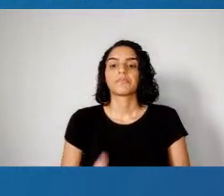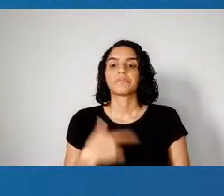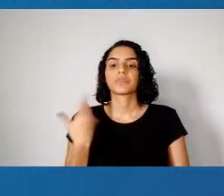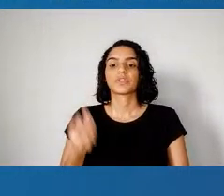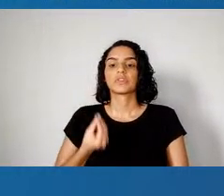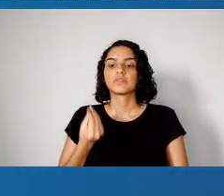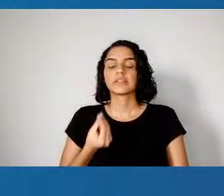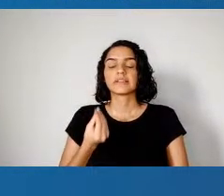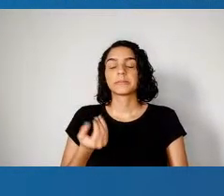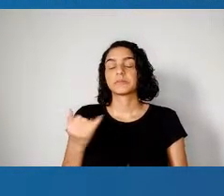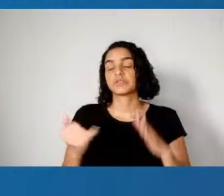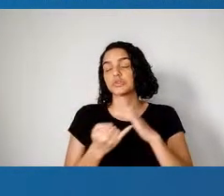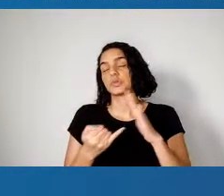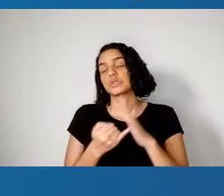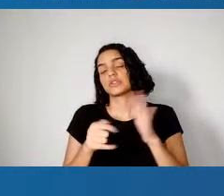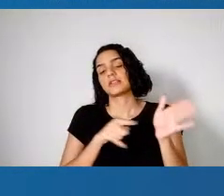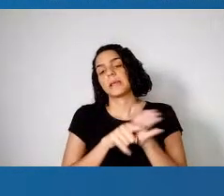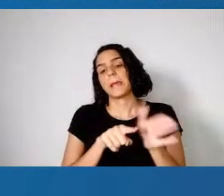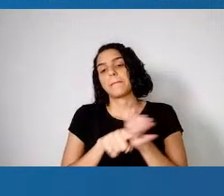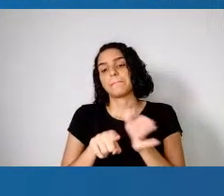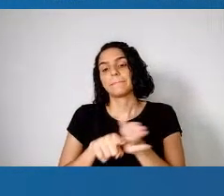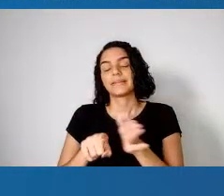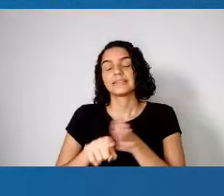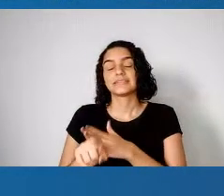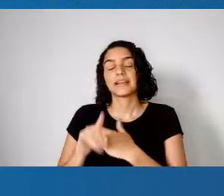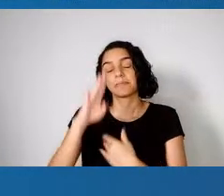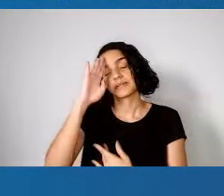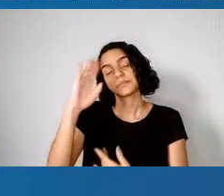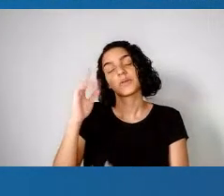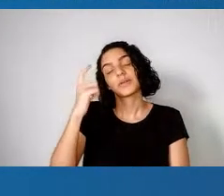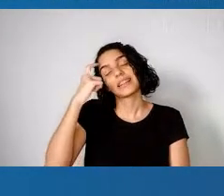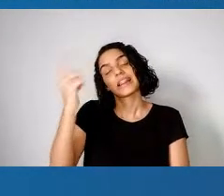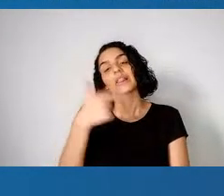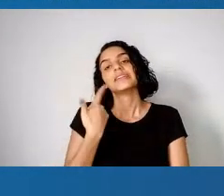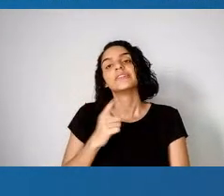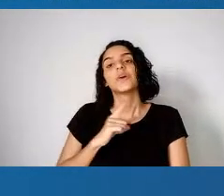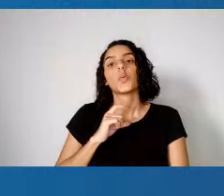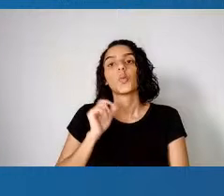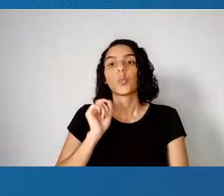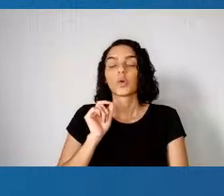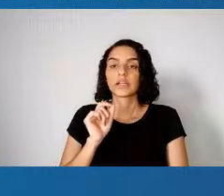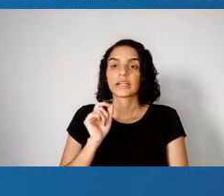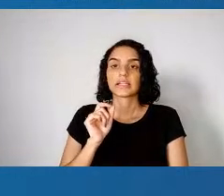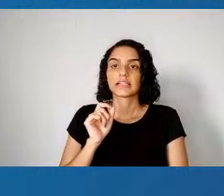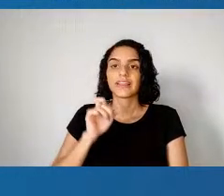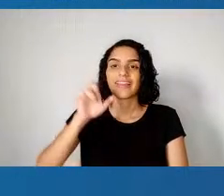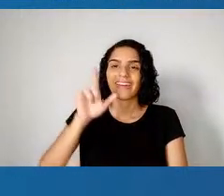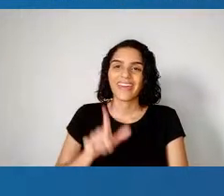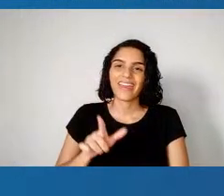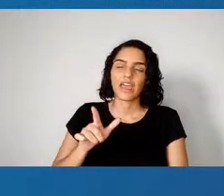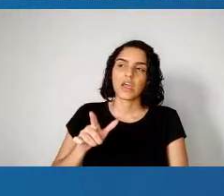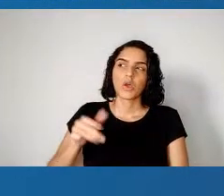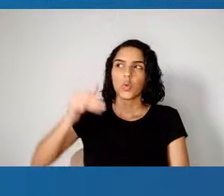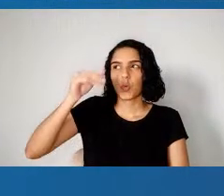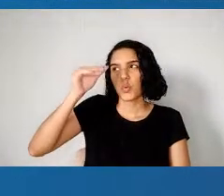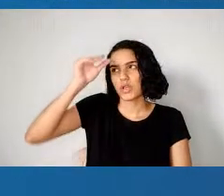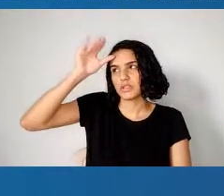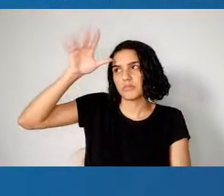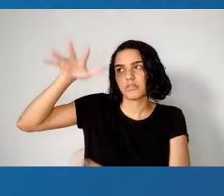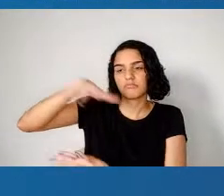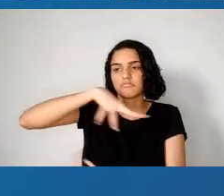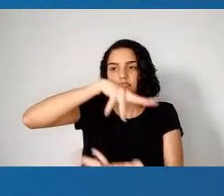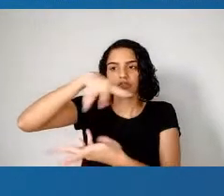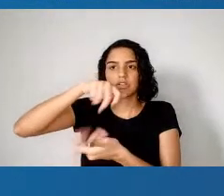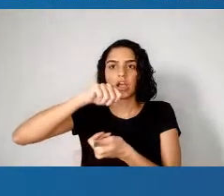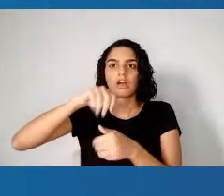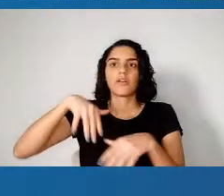pesquisas, e uma das ideias que nós sempre tivemos é da universalidade do conhecimento, né? Então, esse